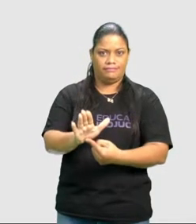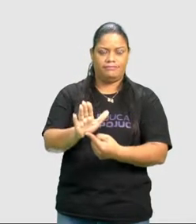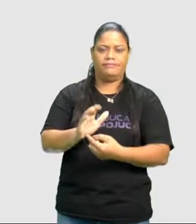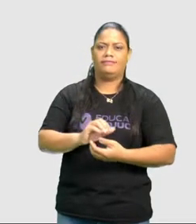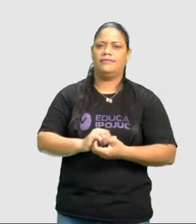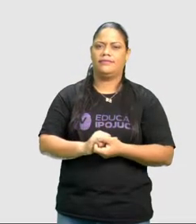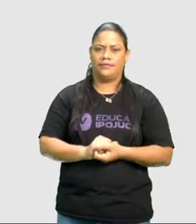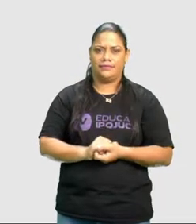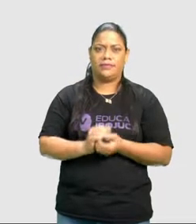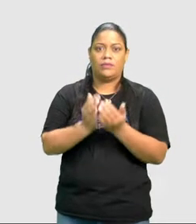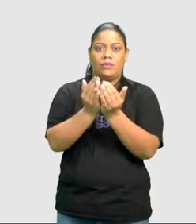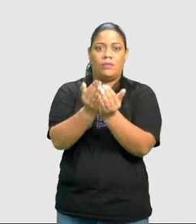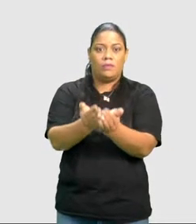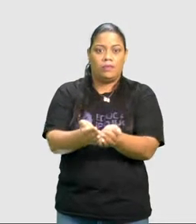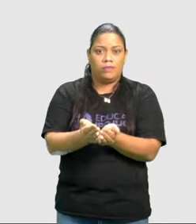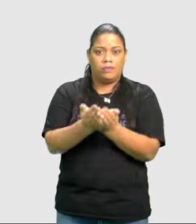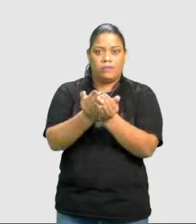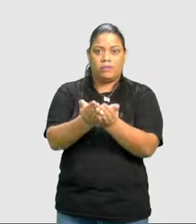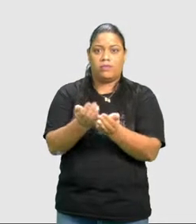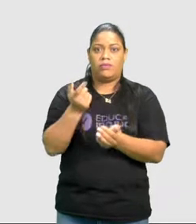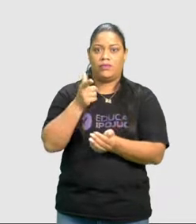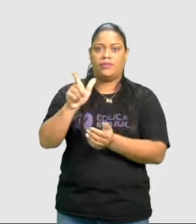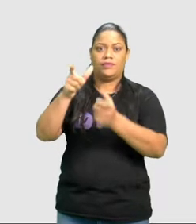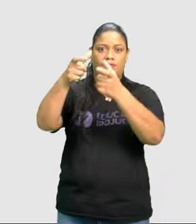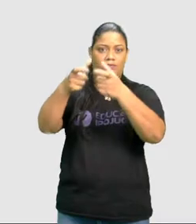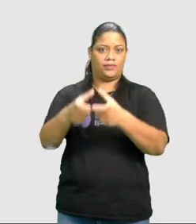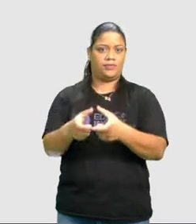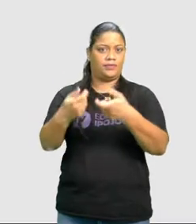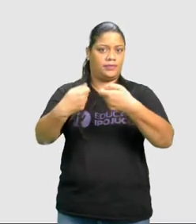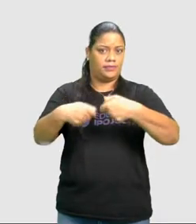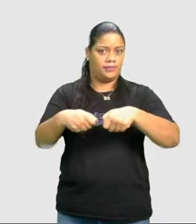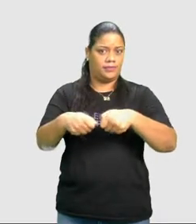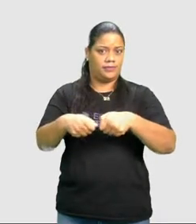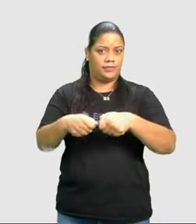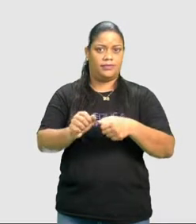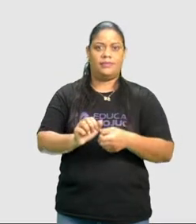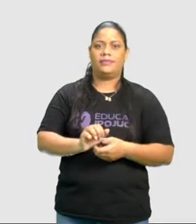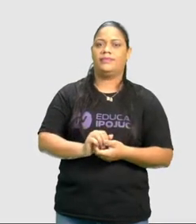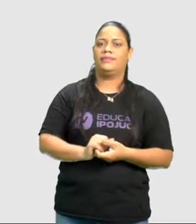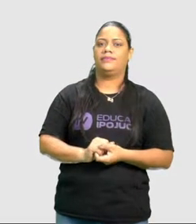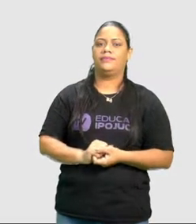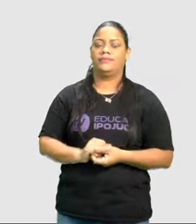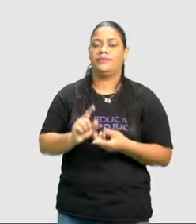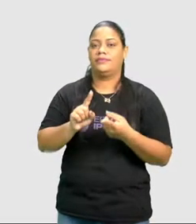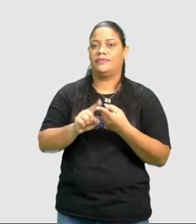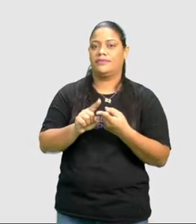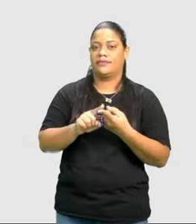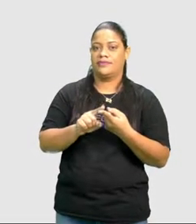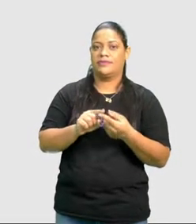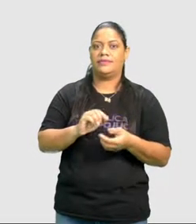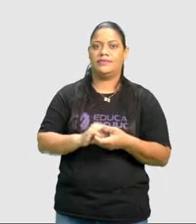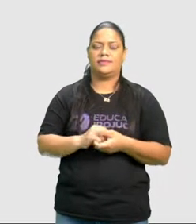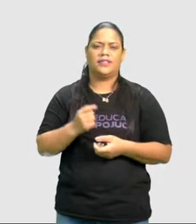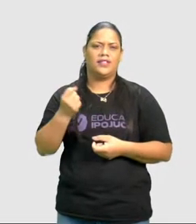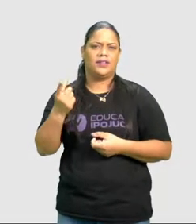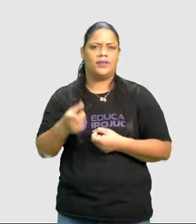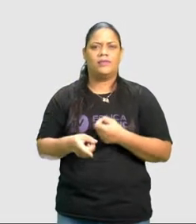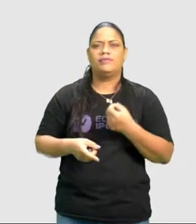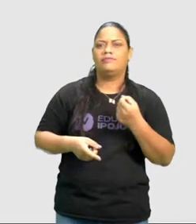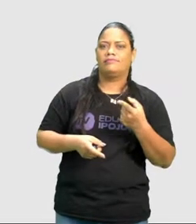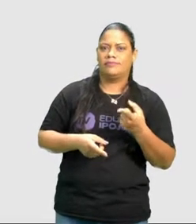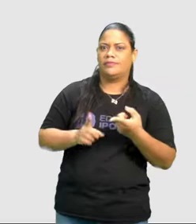navegações, para a localização de outros lugares. E servem de referência ainda para alguns pescadores.